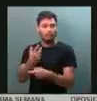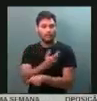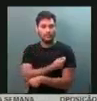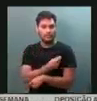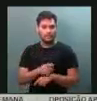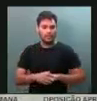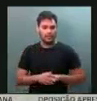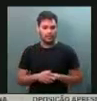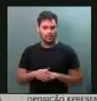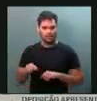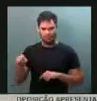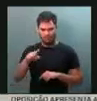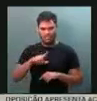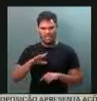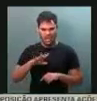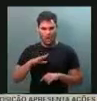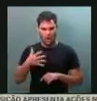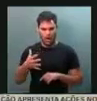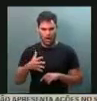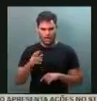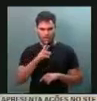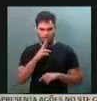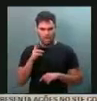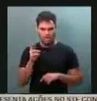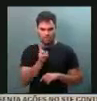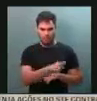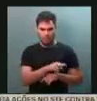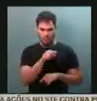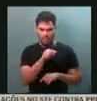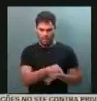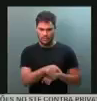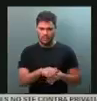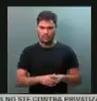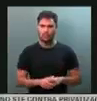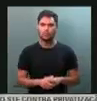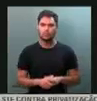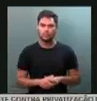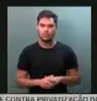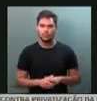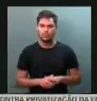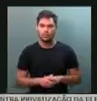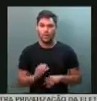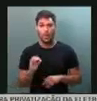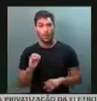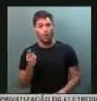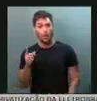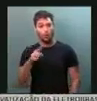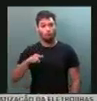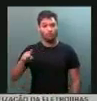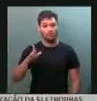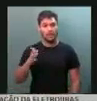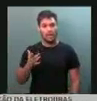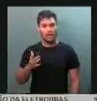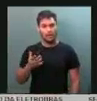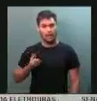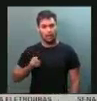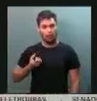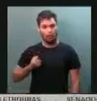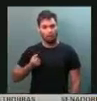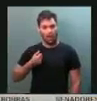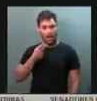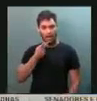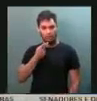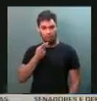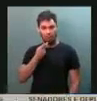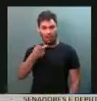coragem e independência para responder essa pergunta na mesa? Ou vai ser capacho do presidente?